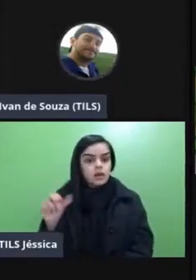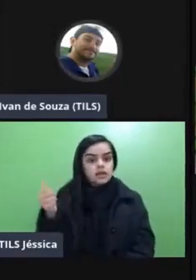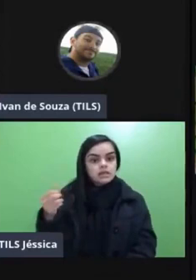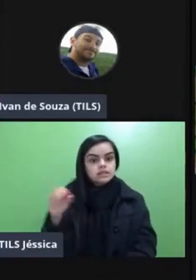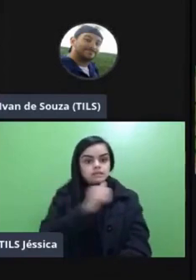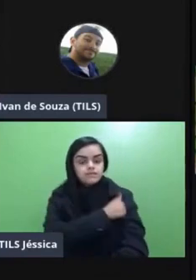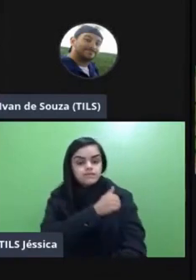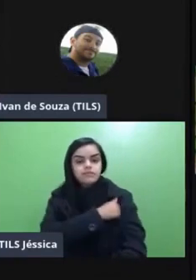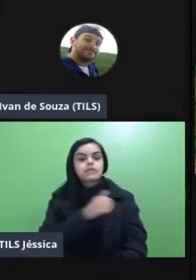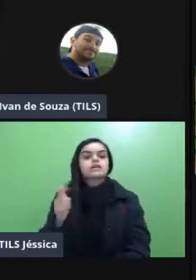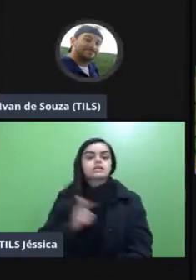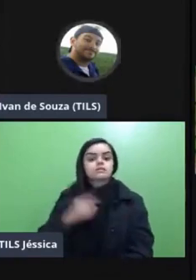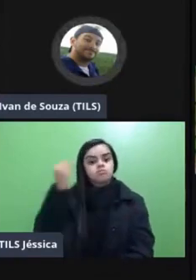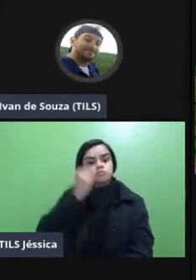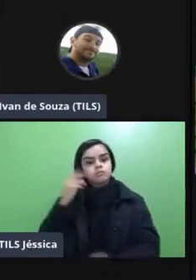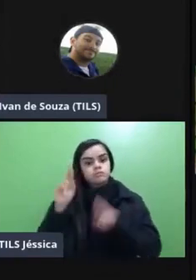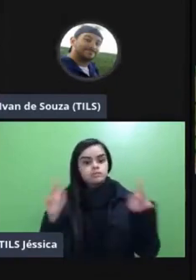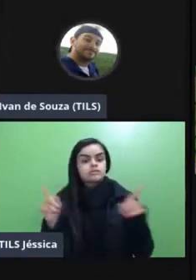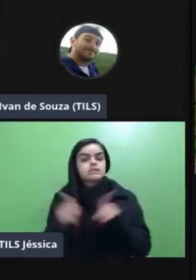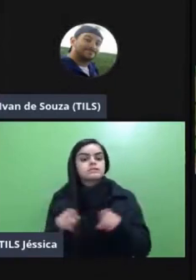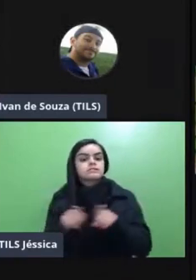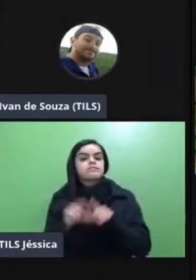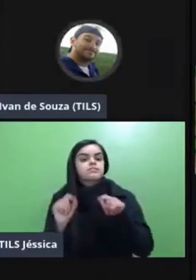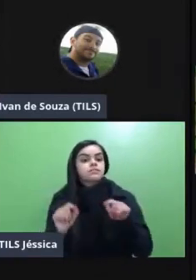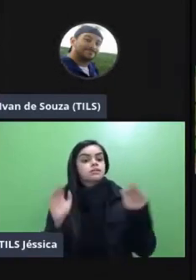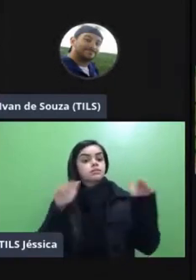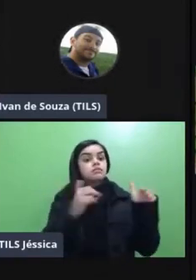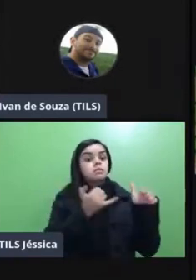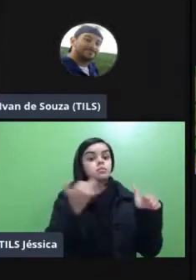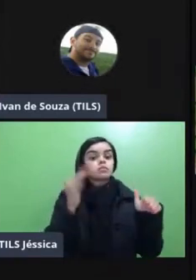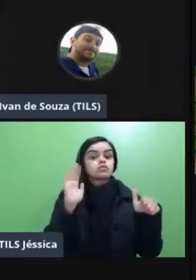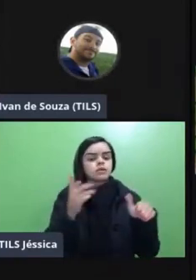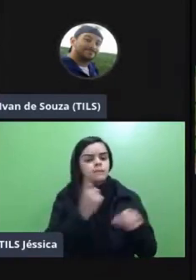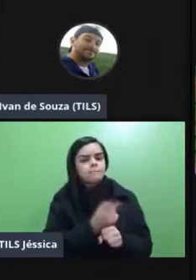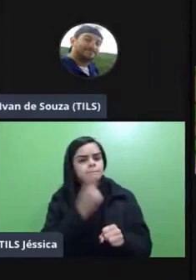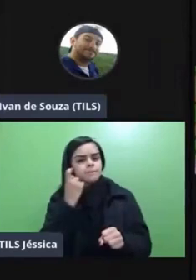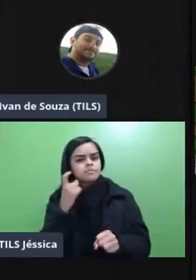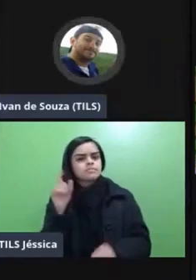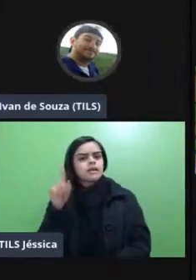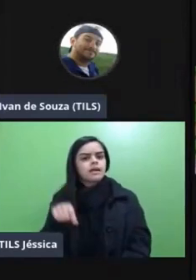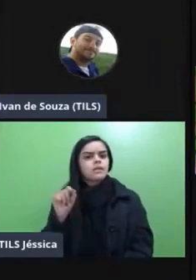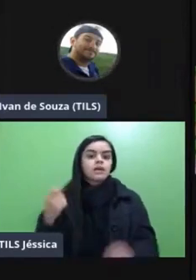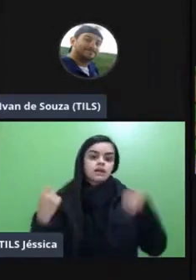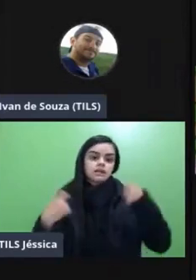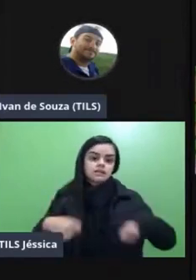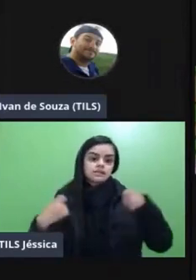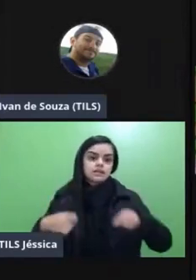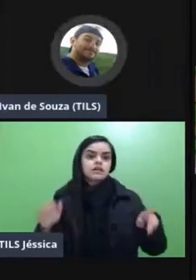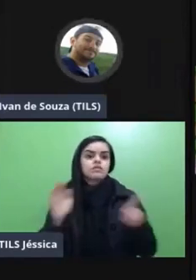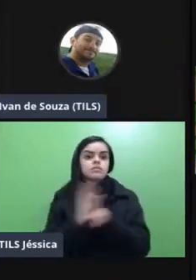personalizar essa experiência e poder tocar em pontos que eu já diagnostiquei que são necessários eu